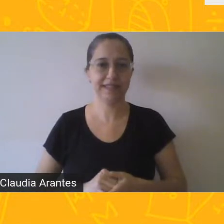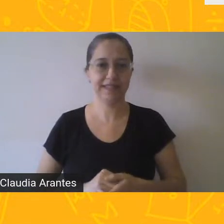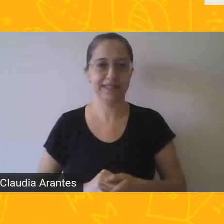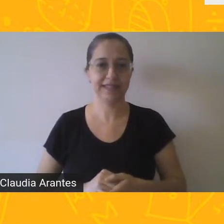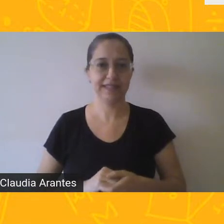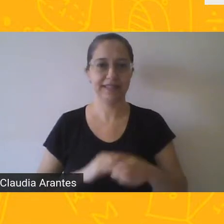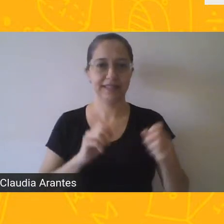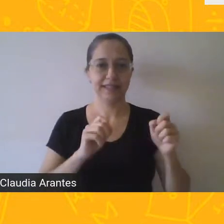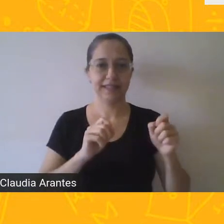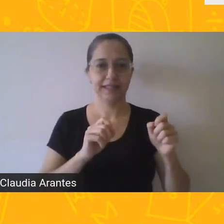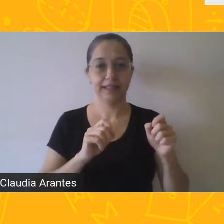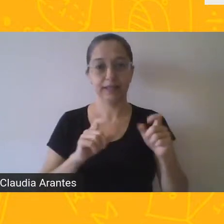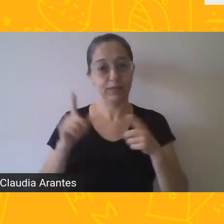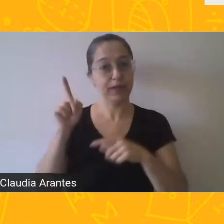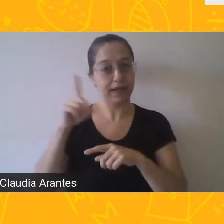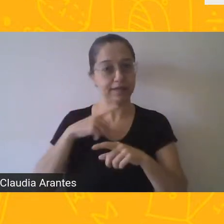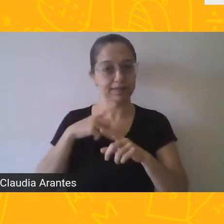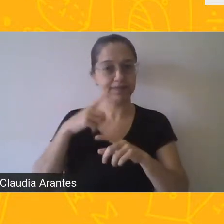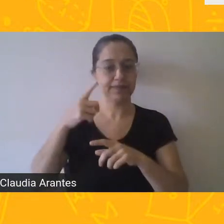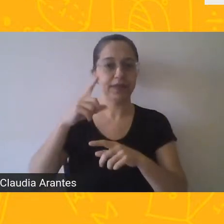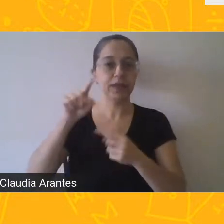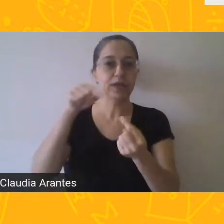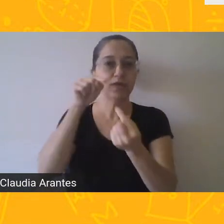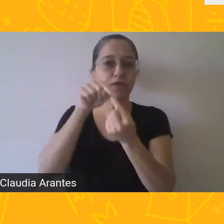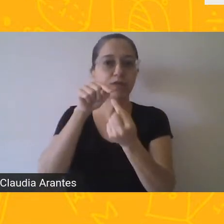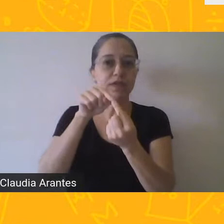Então, está o conteúdo, que são as funções da linguagem.